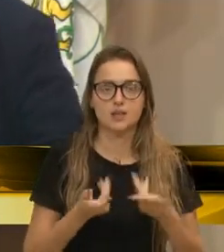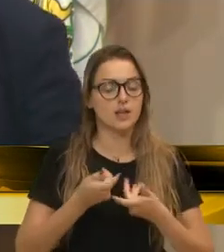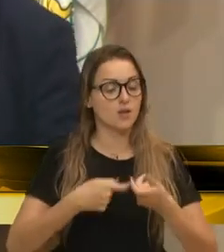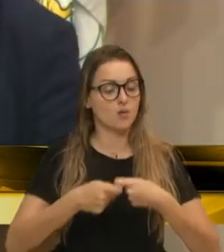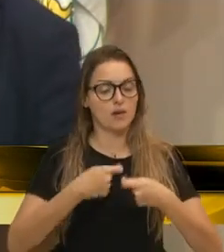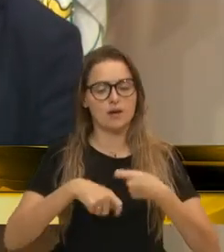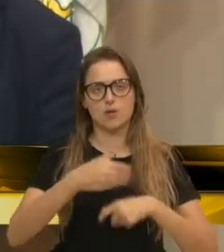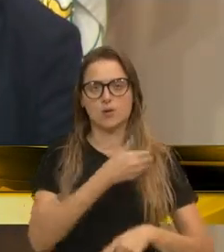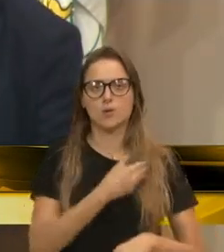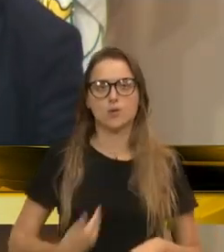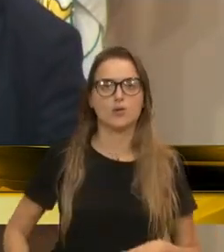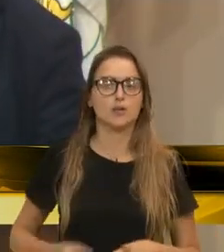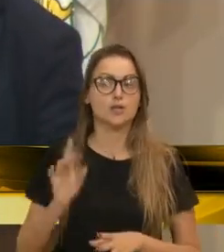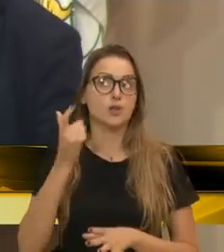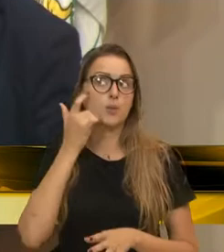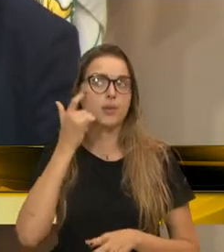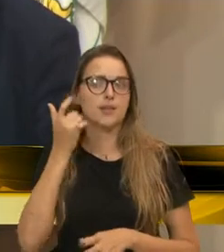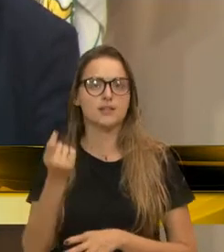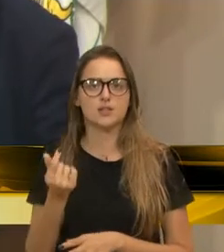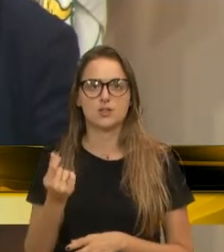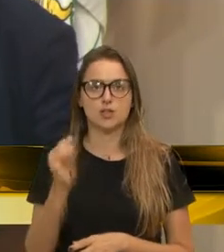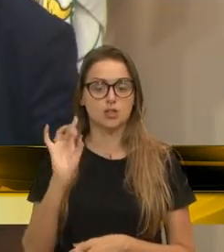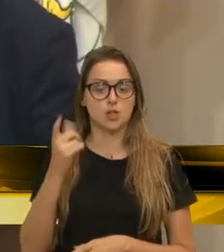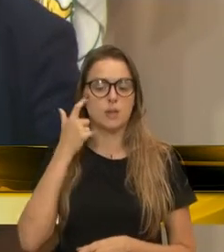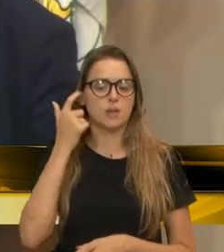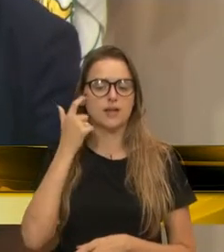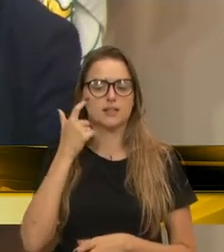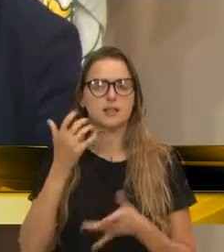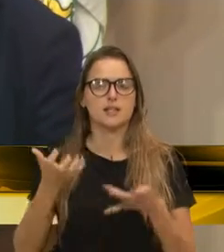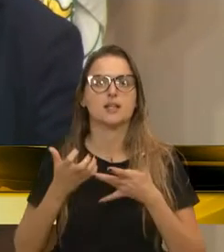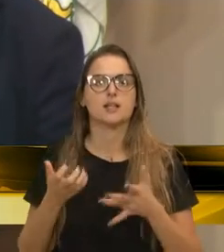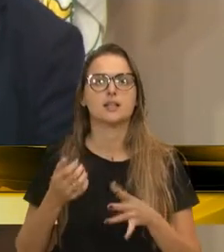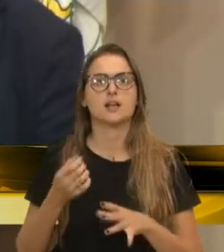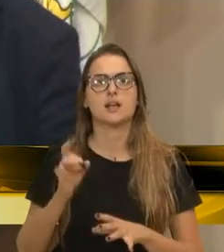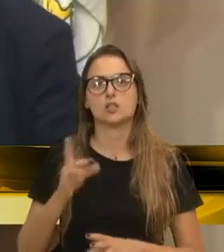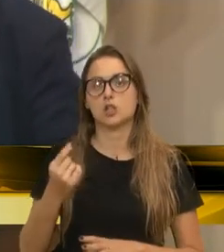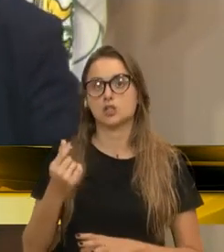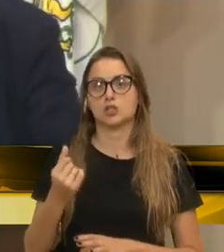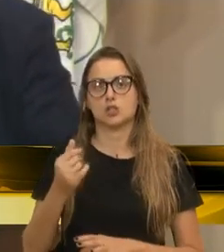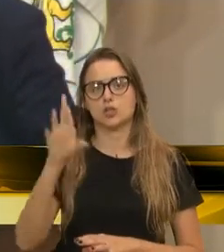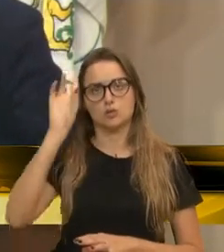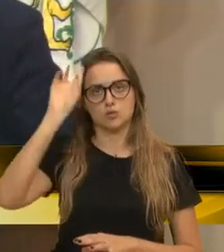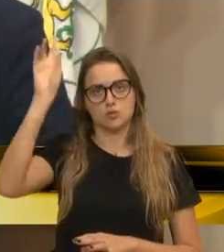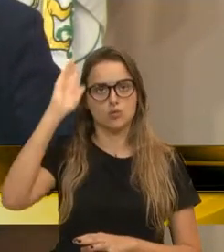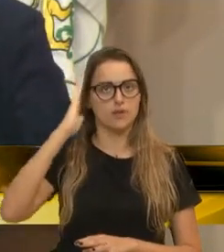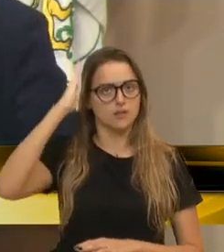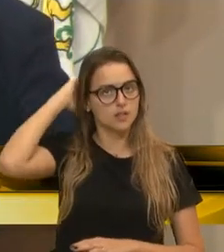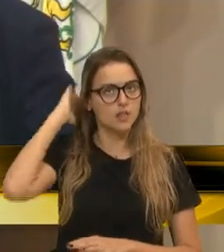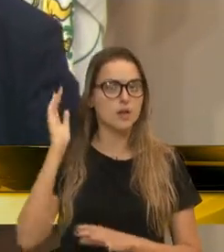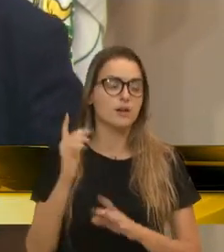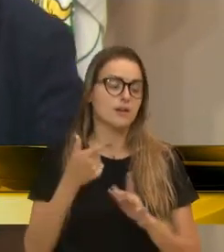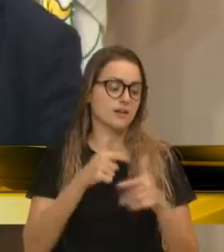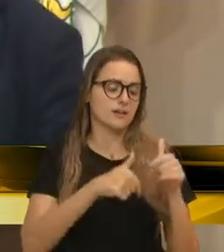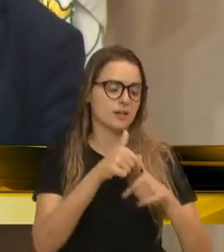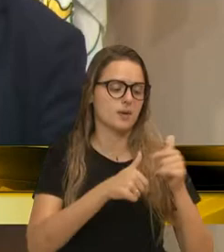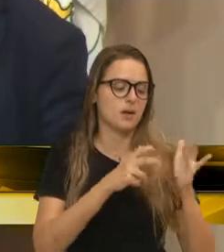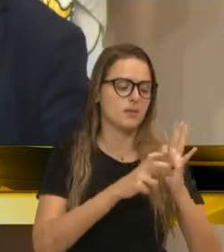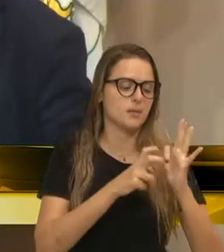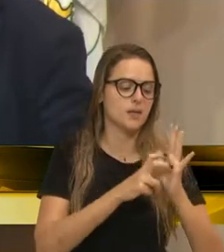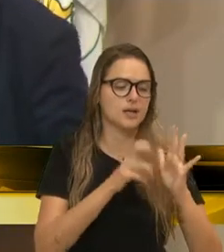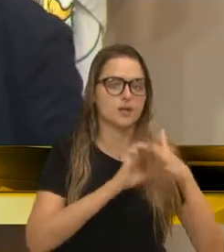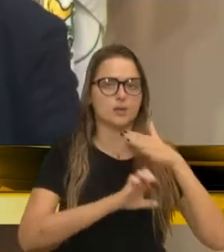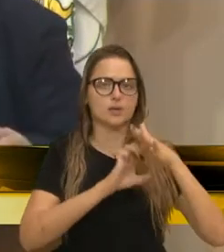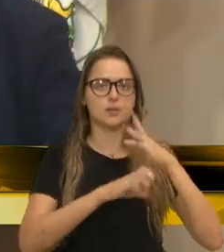que pensa em dinheiro. Uma administração que o prefeito mostra de onde que veio. O prefeito bancário, que veio da iniciativa